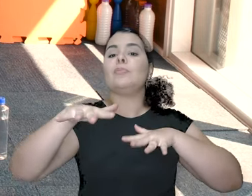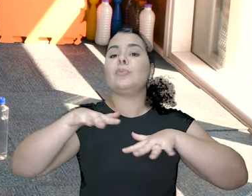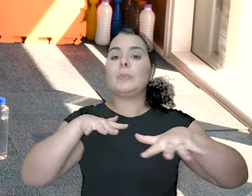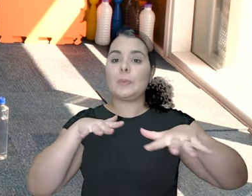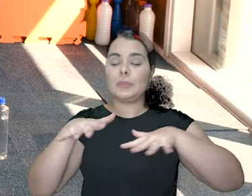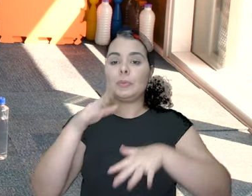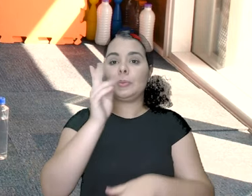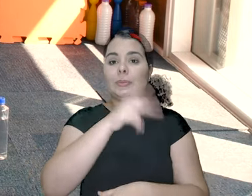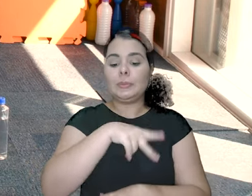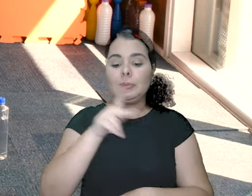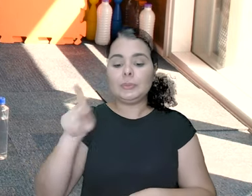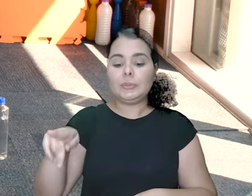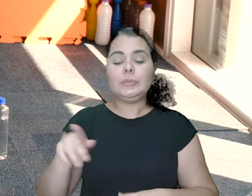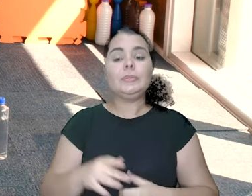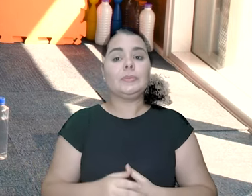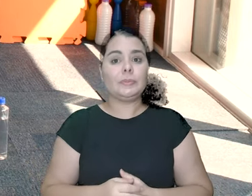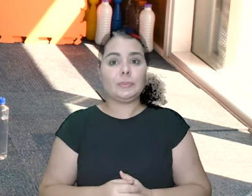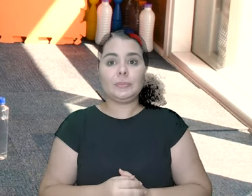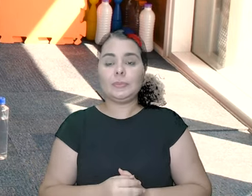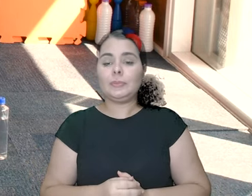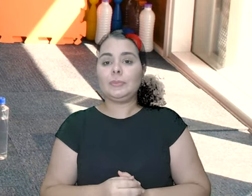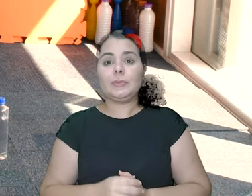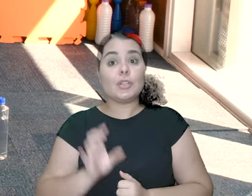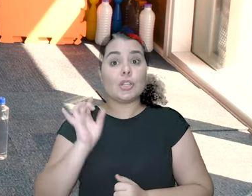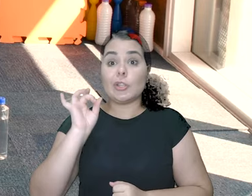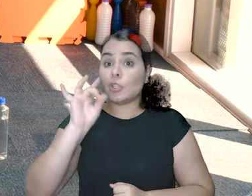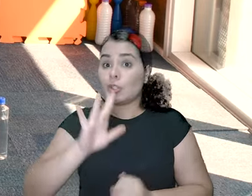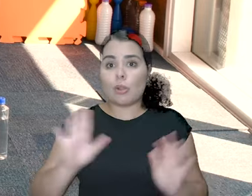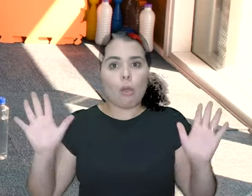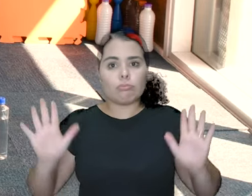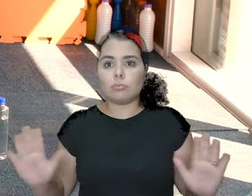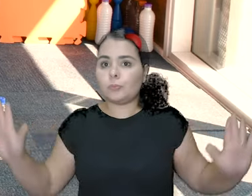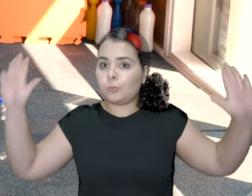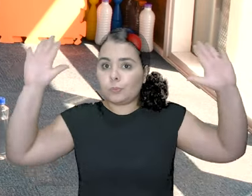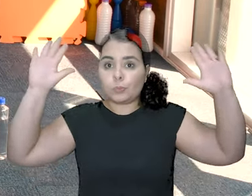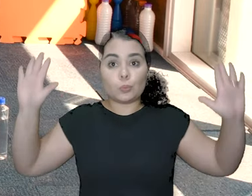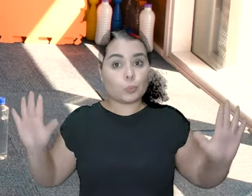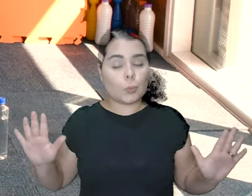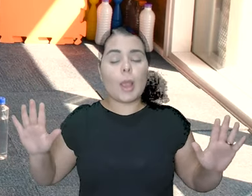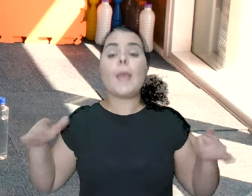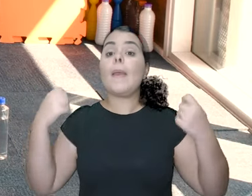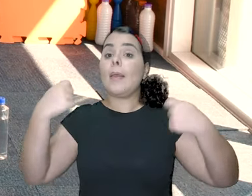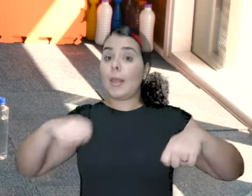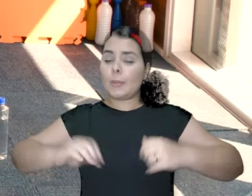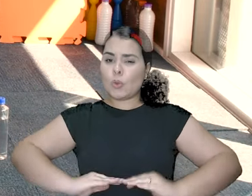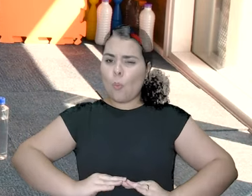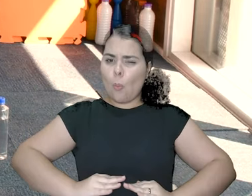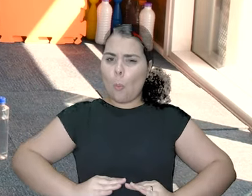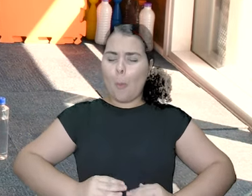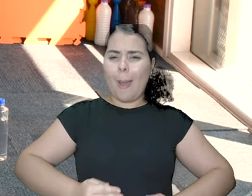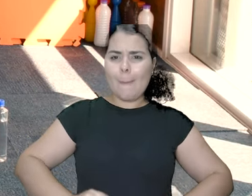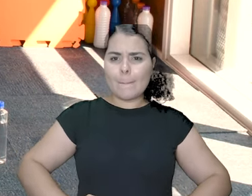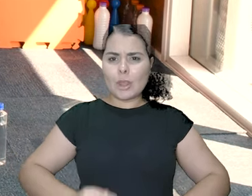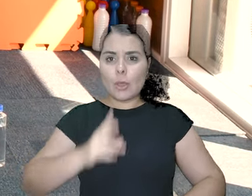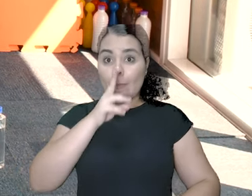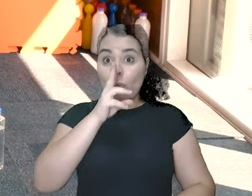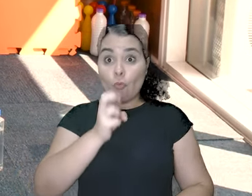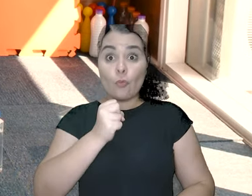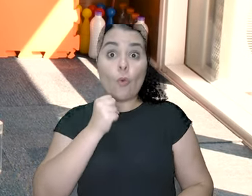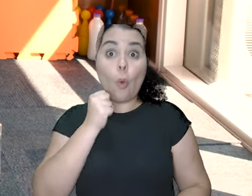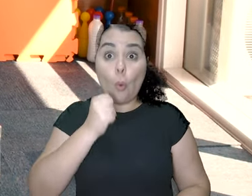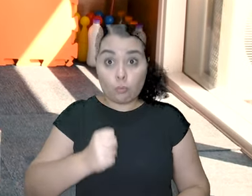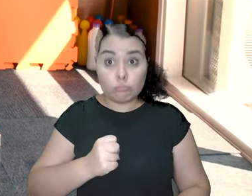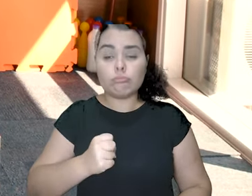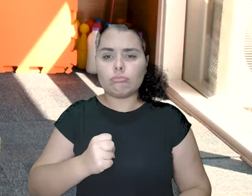braço em meio. Ah, que delícia. É isso aqui que sim. Mantenha o abdômen contraído.